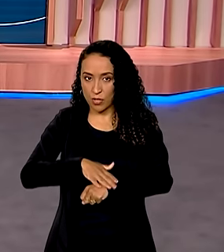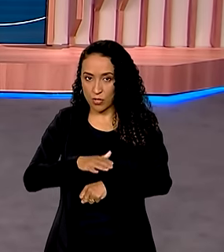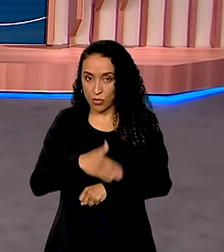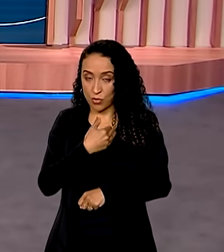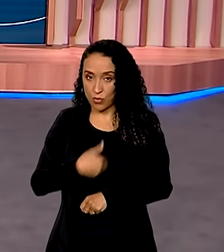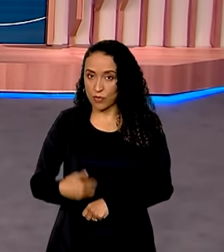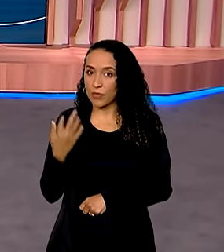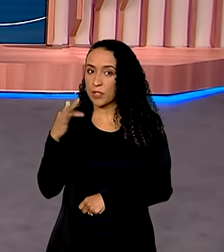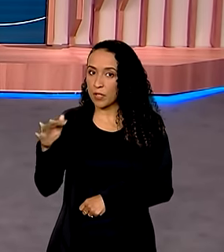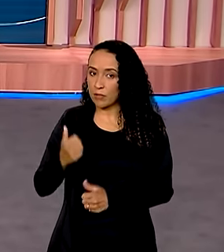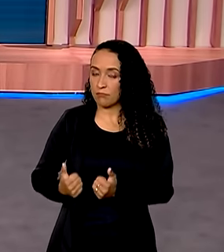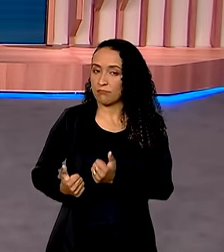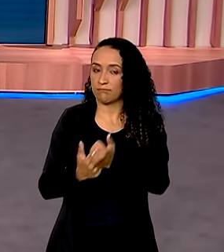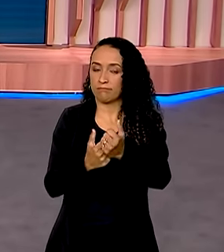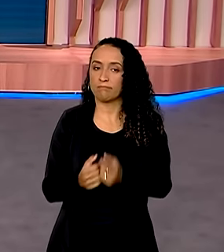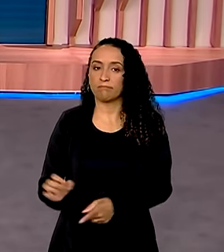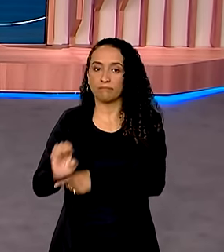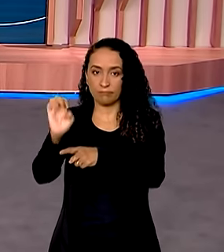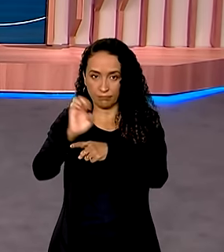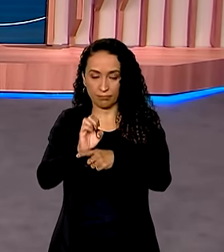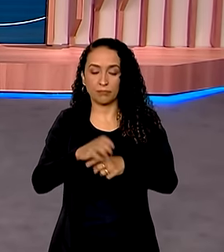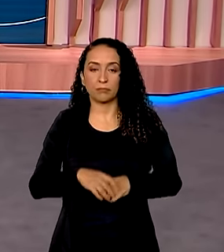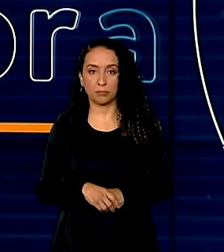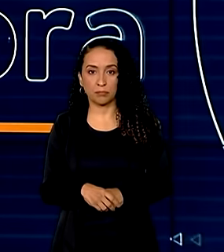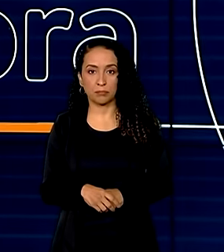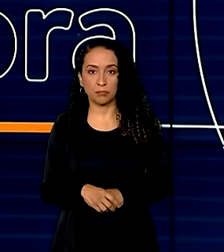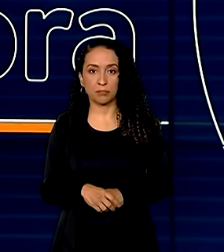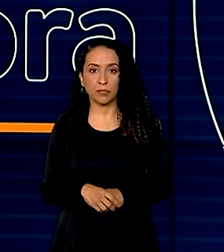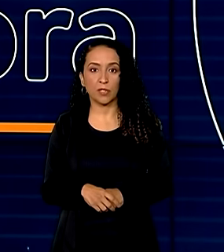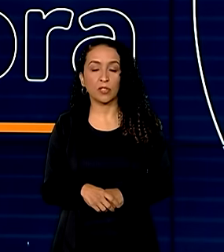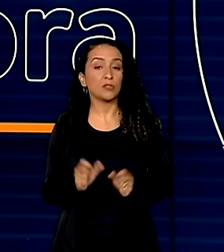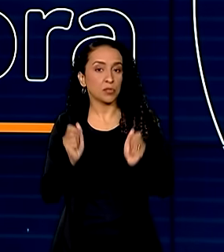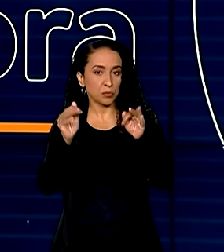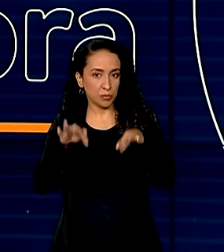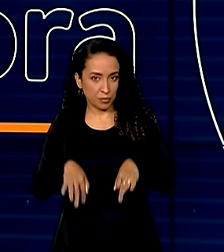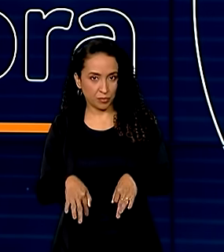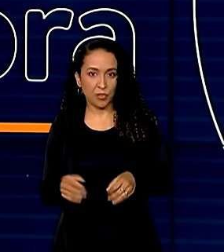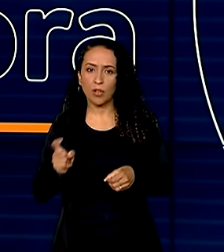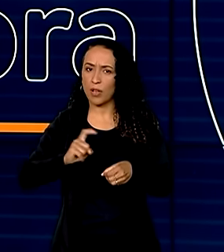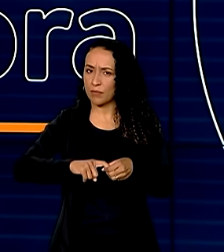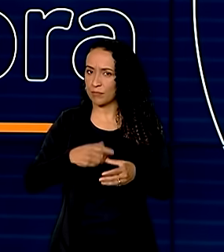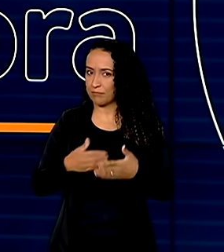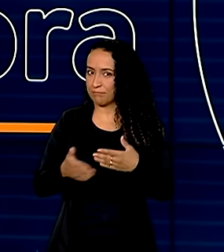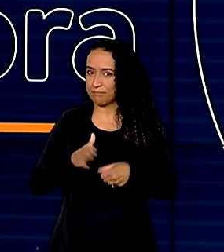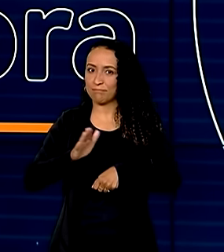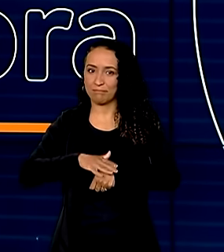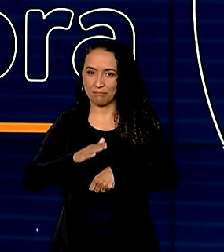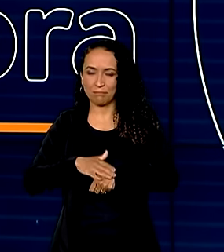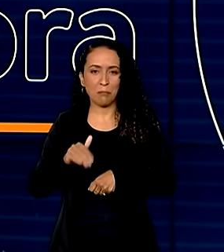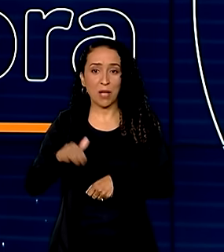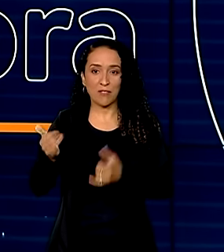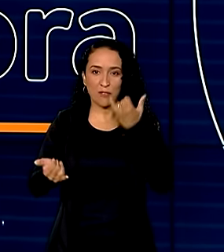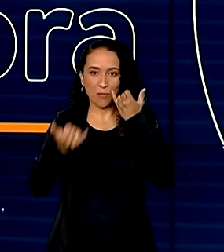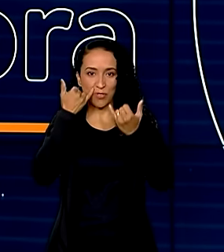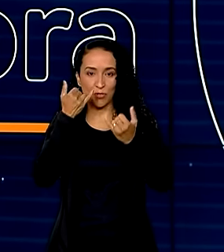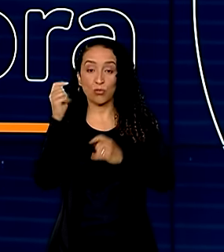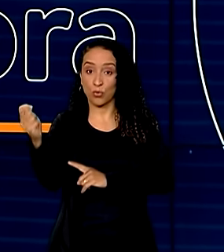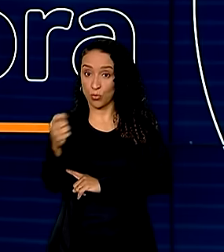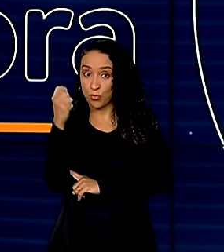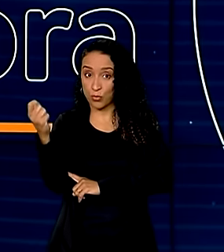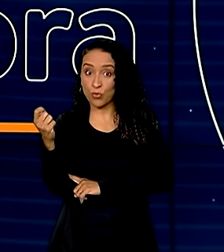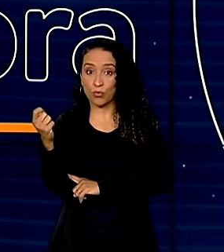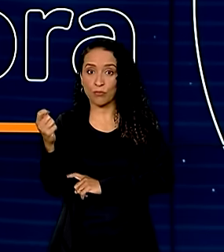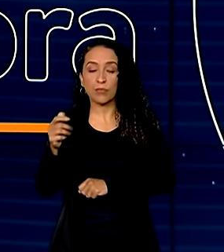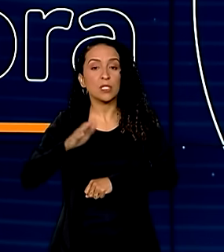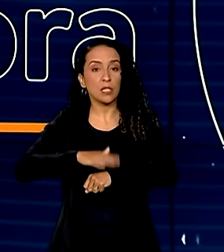novas ações do governo federal em apoio ao estado e nós ficamos por aqui voltamos a qualquer momento com mais informações do